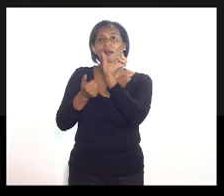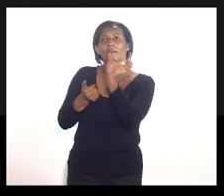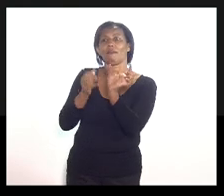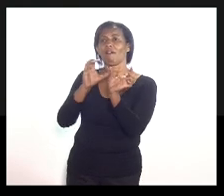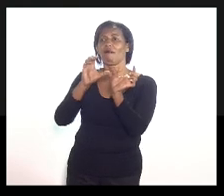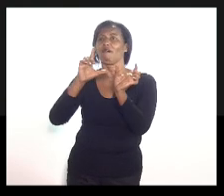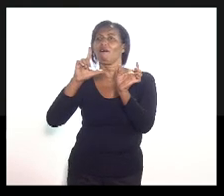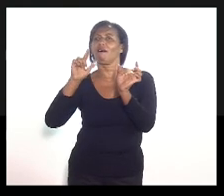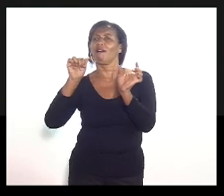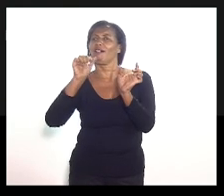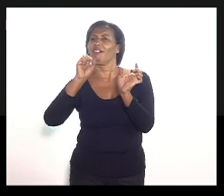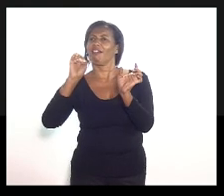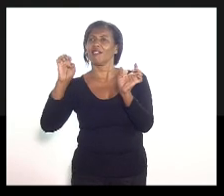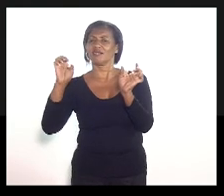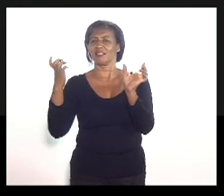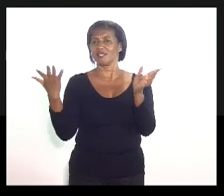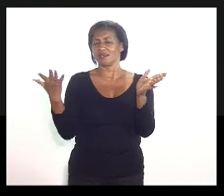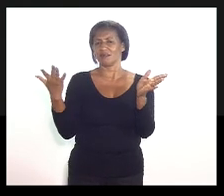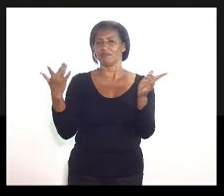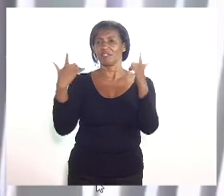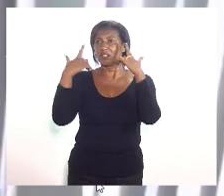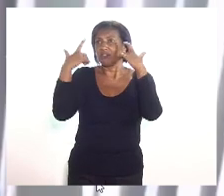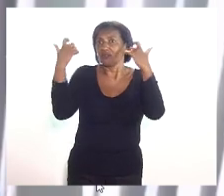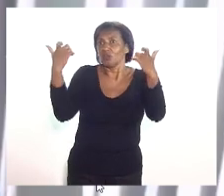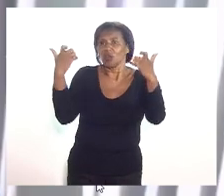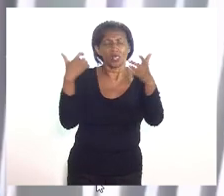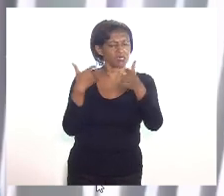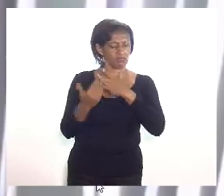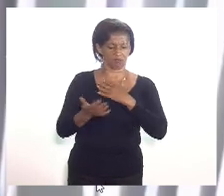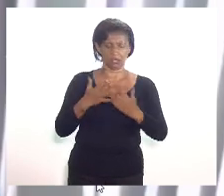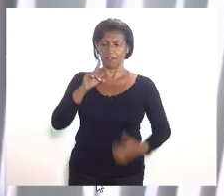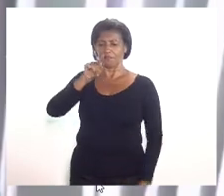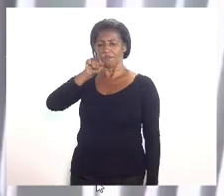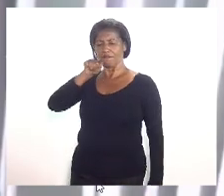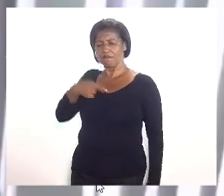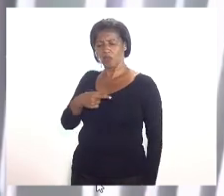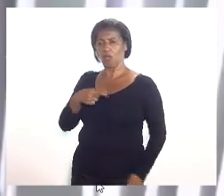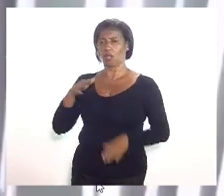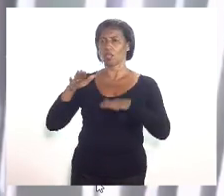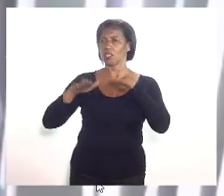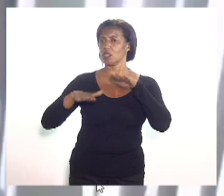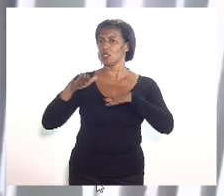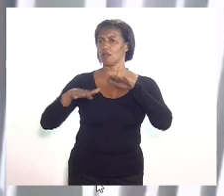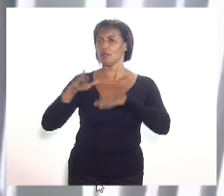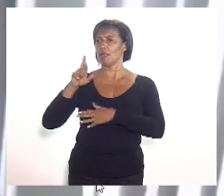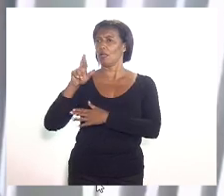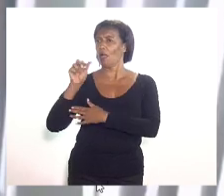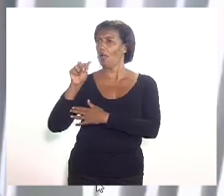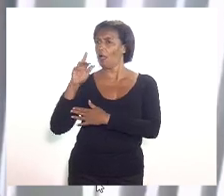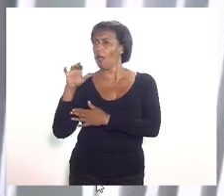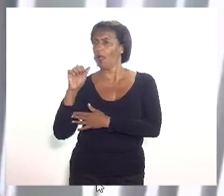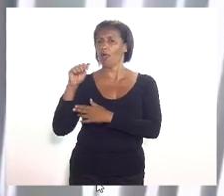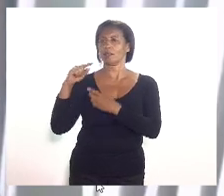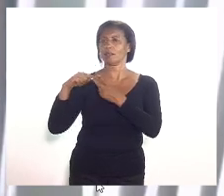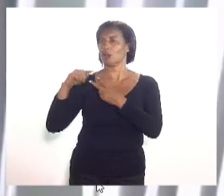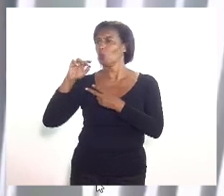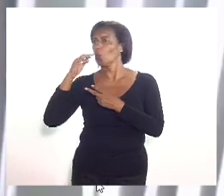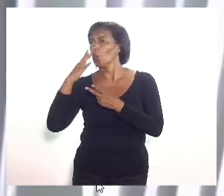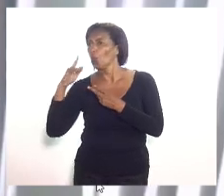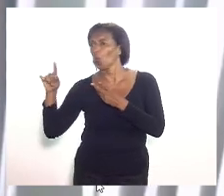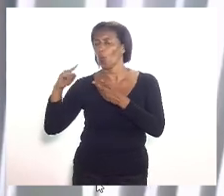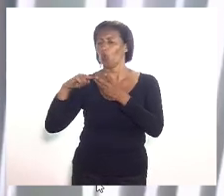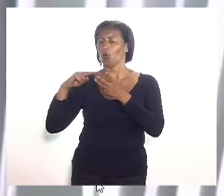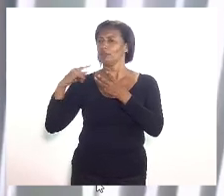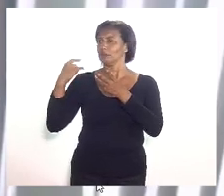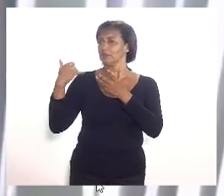Senão fica sem sentido. Porque a violência de qualquer natureza, independentemente de raça, disso, daquilo, daquilo outro, está tirando